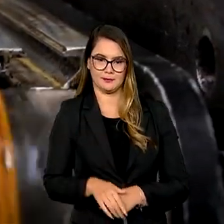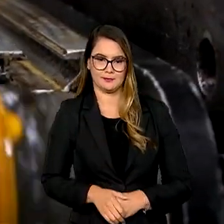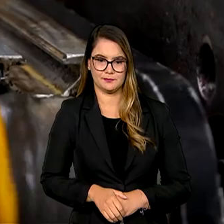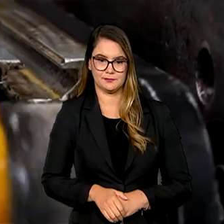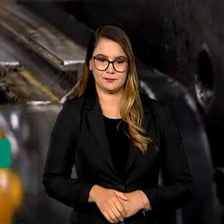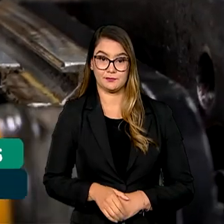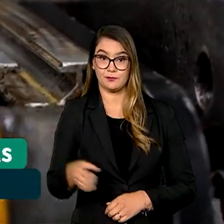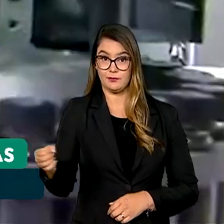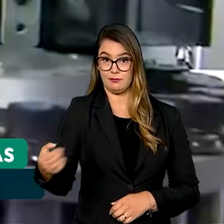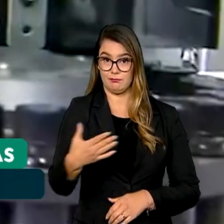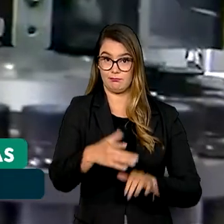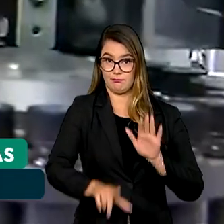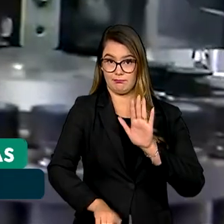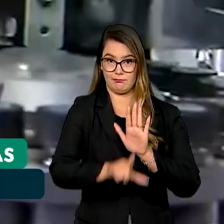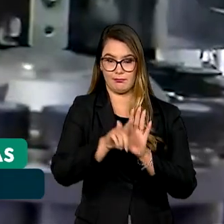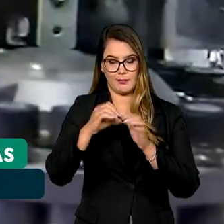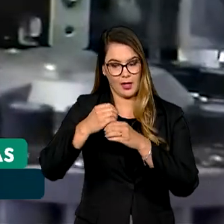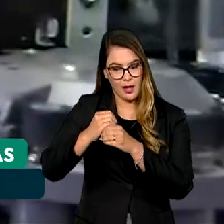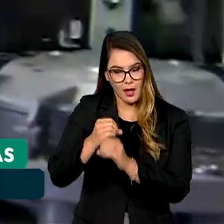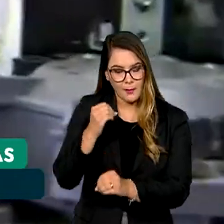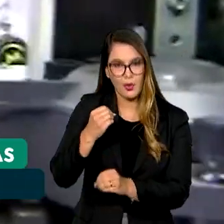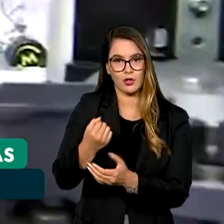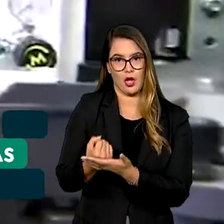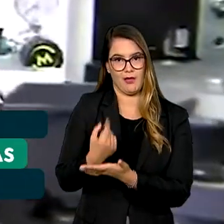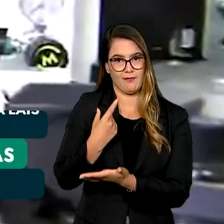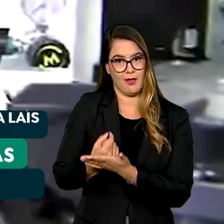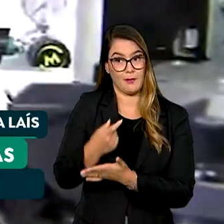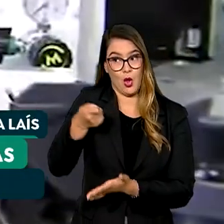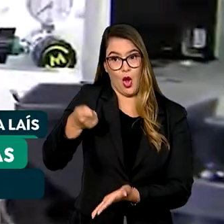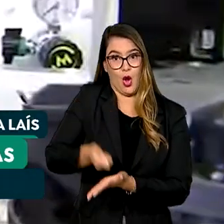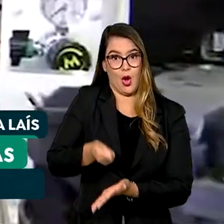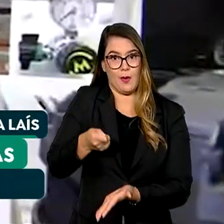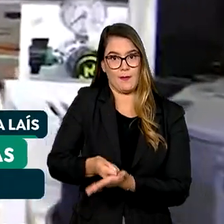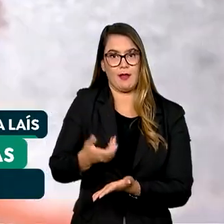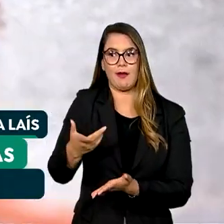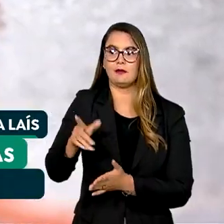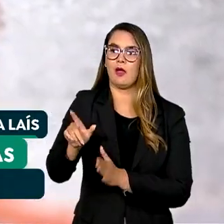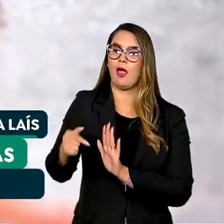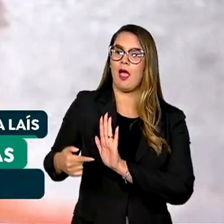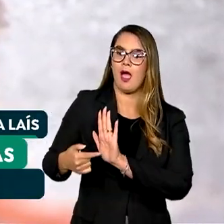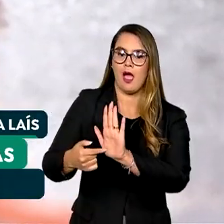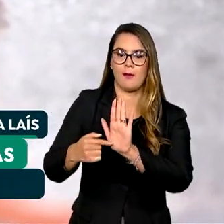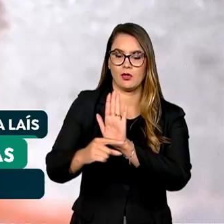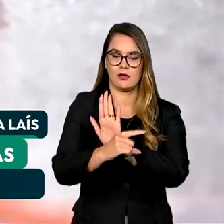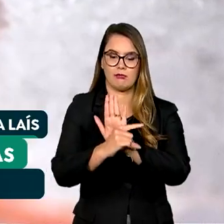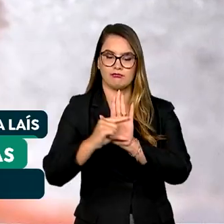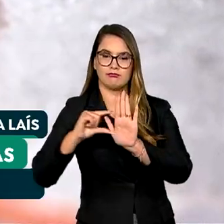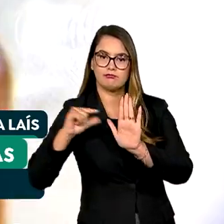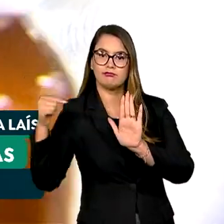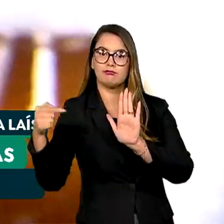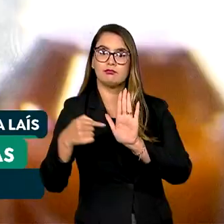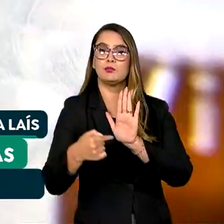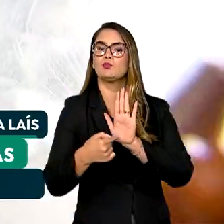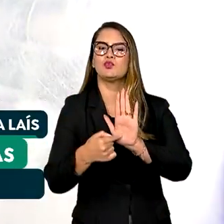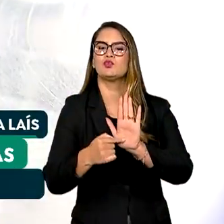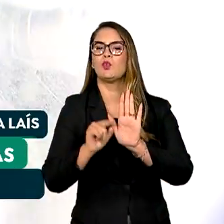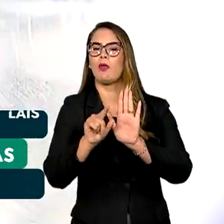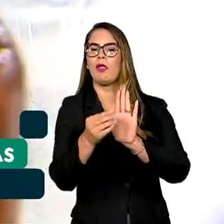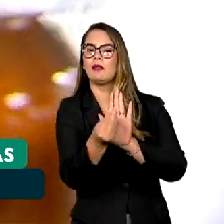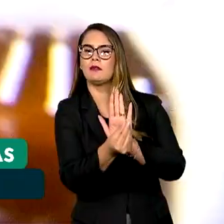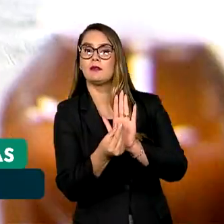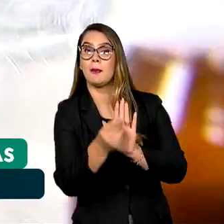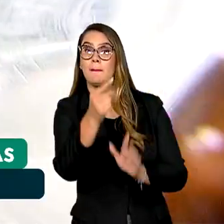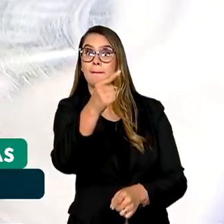Com a nova lei, laboratórios farmacêuticos são obrigados a indicarem nos rótulos dos medicamentos substâncias